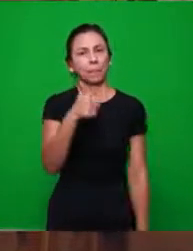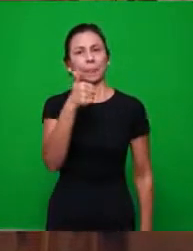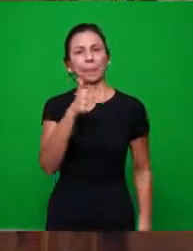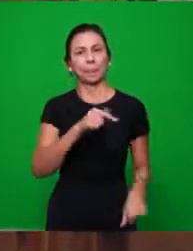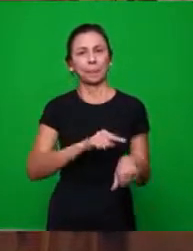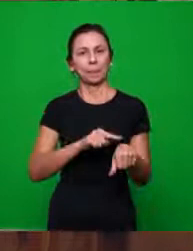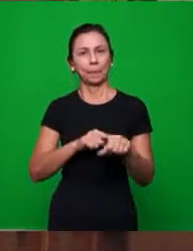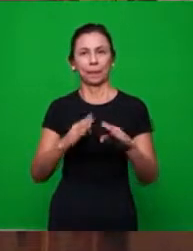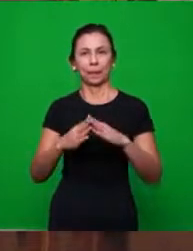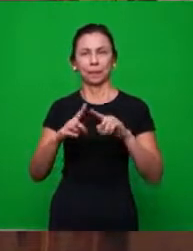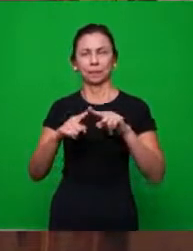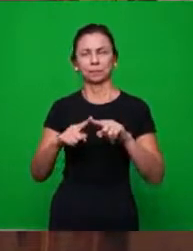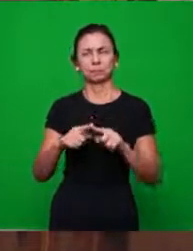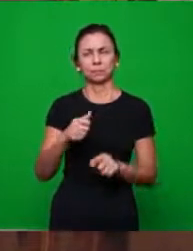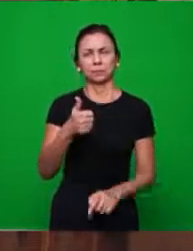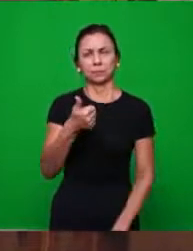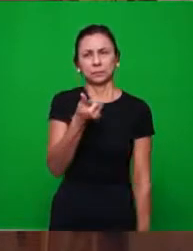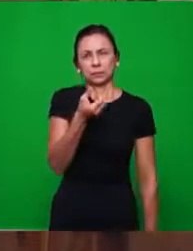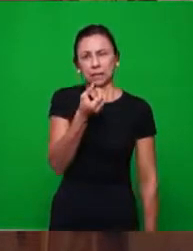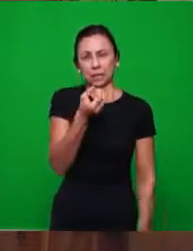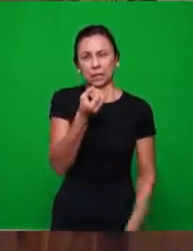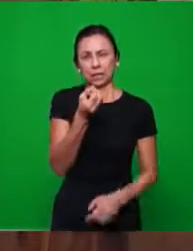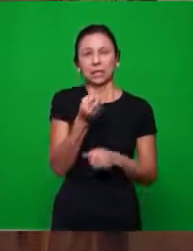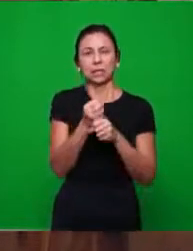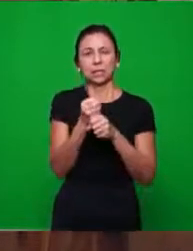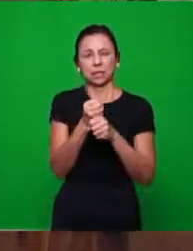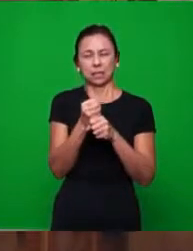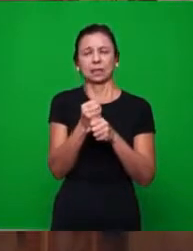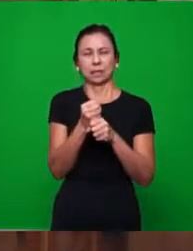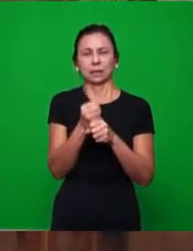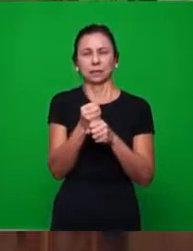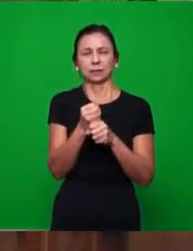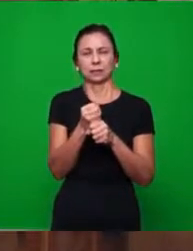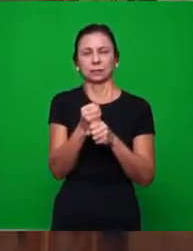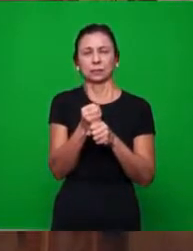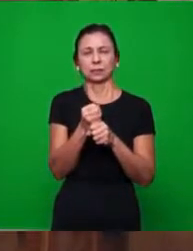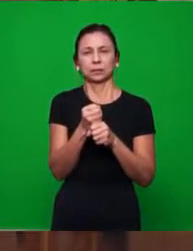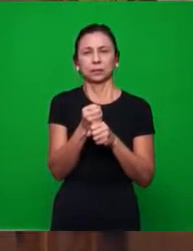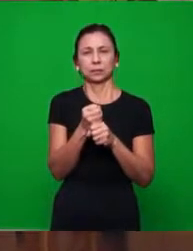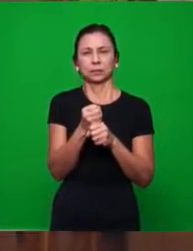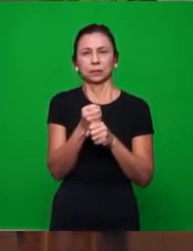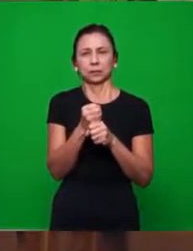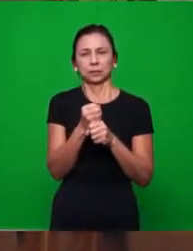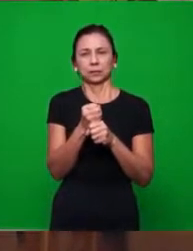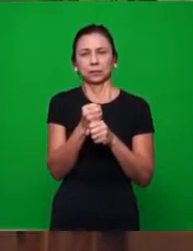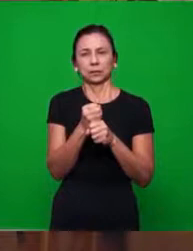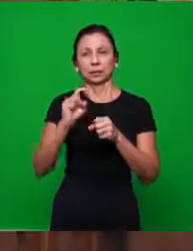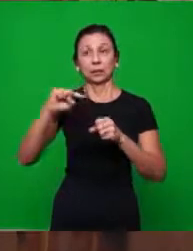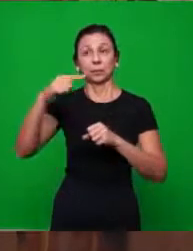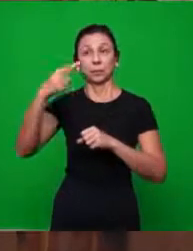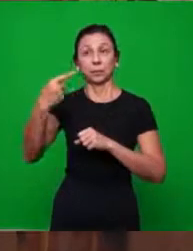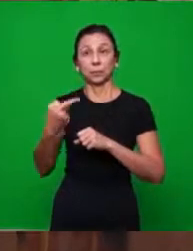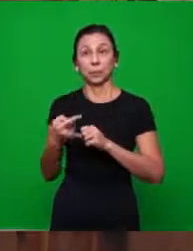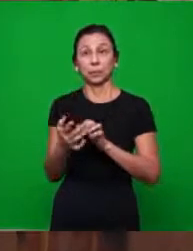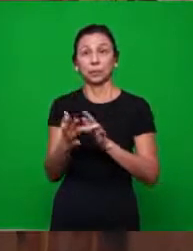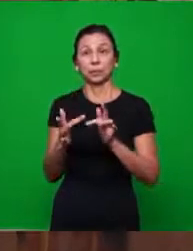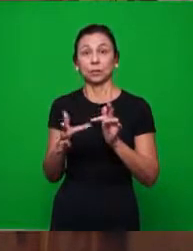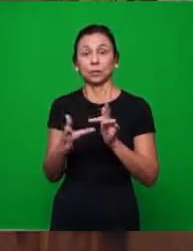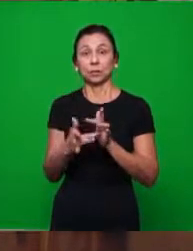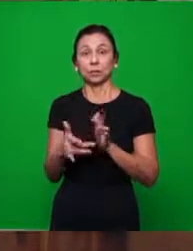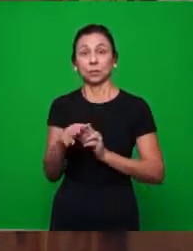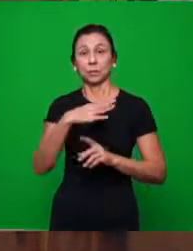seus primeiros 60 anos, devido a porque ela veio depois da ressurreição de Jesus, foi no ano 33.